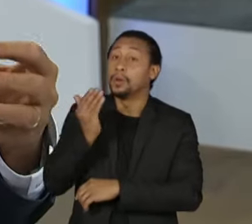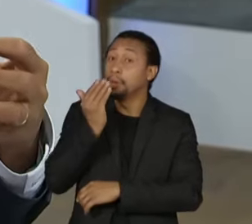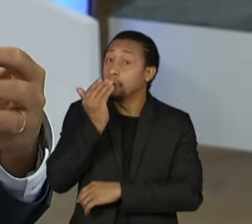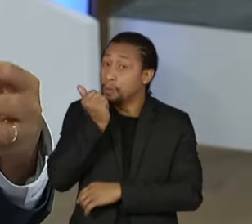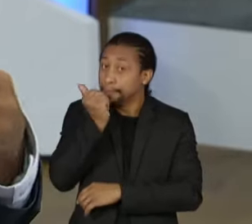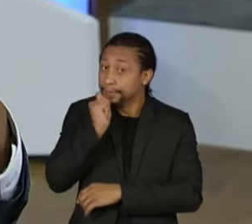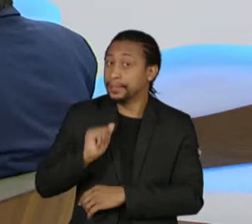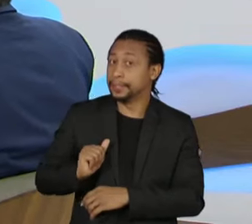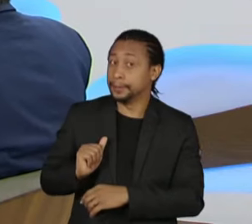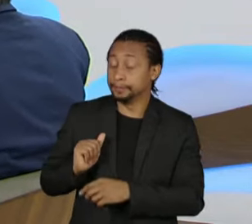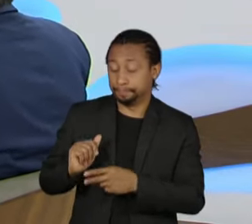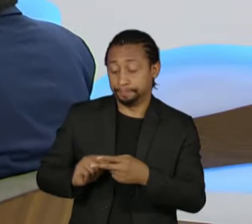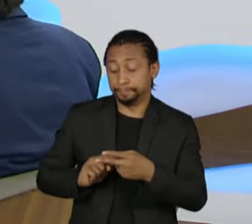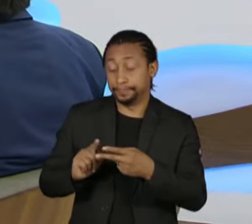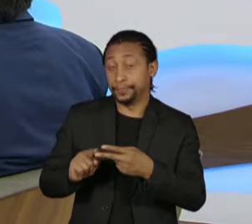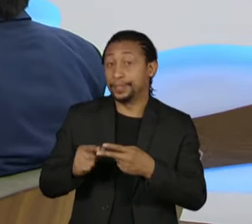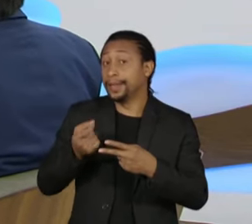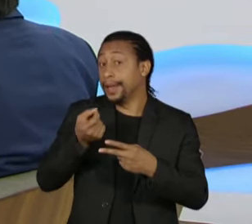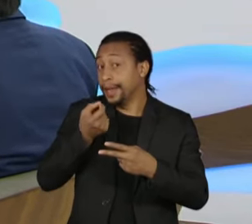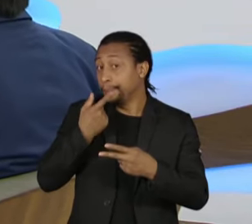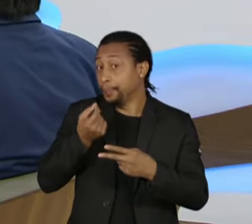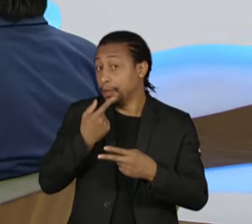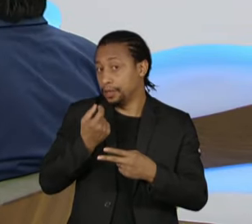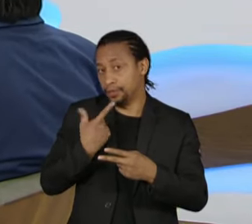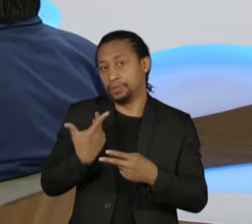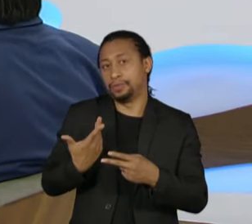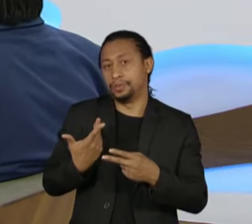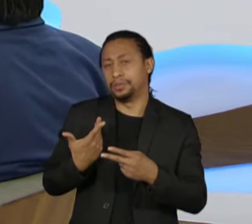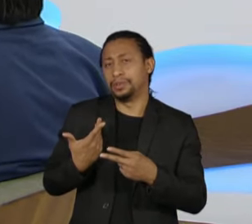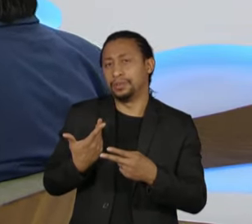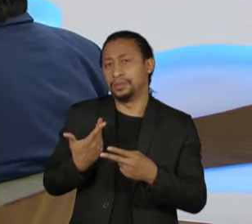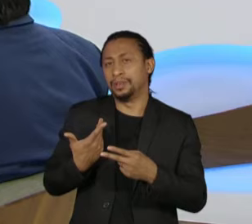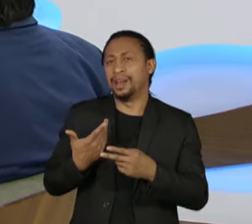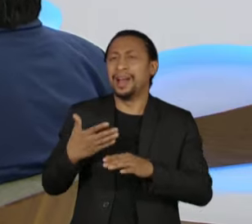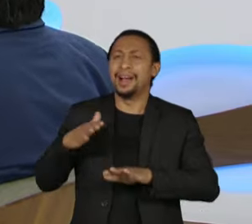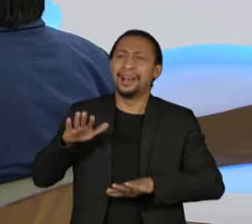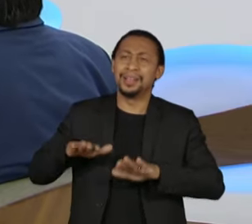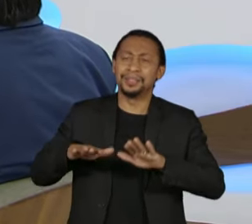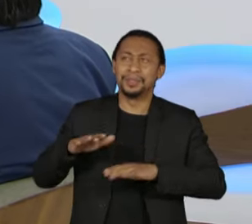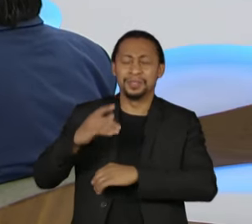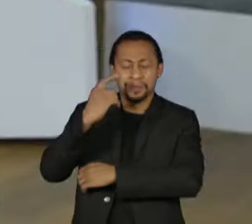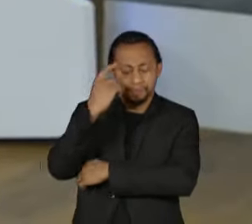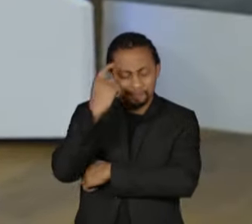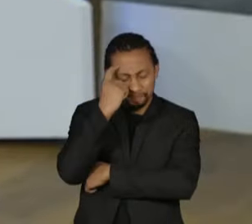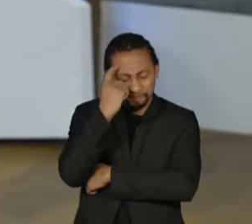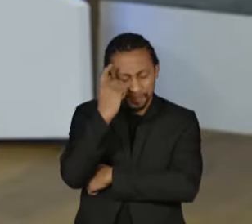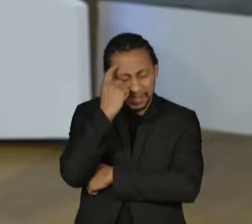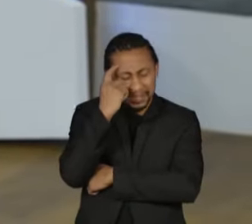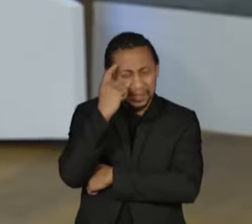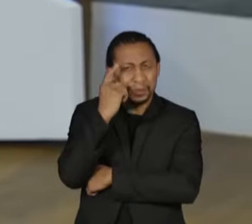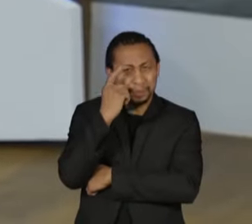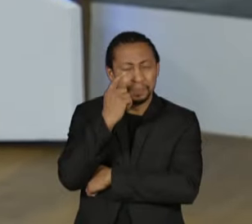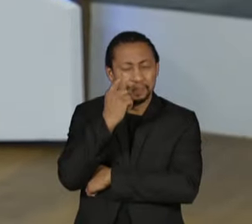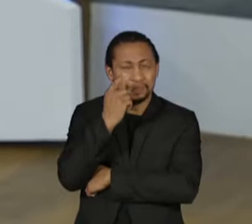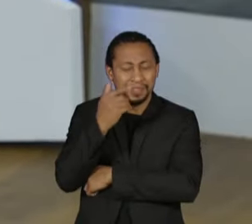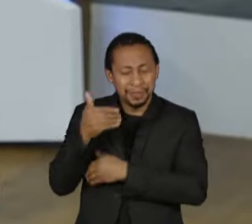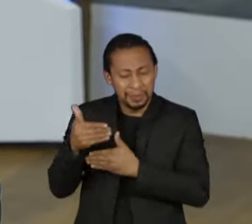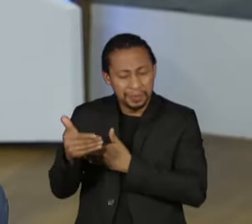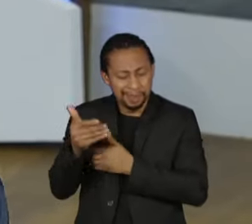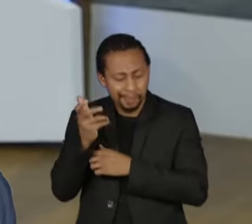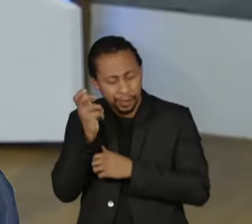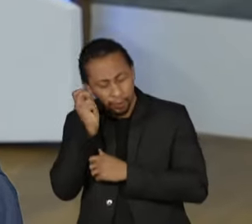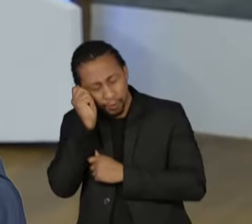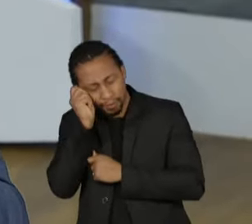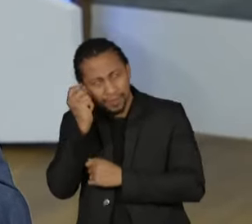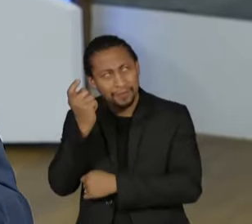remédio. Eu confesso assim, às vezes eu paro quando eu vou dormir assim, mas será que não